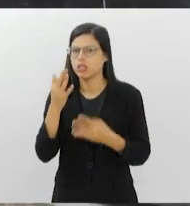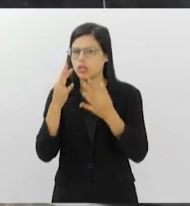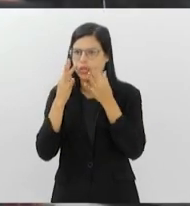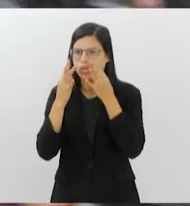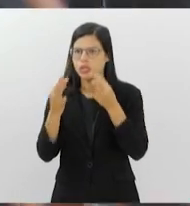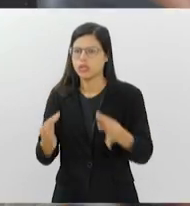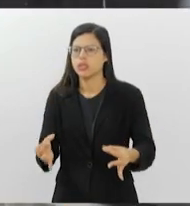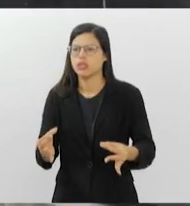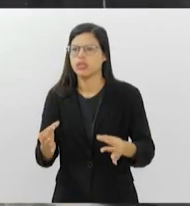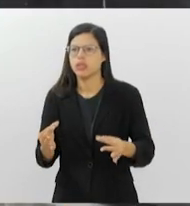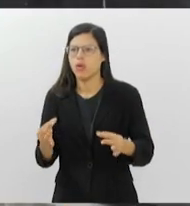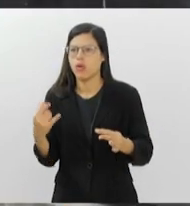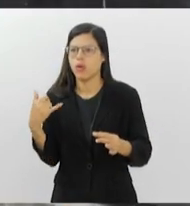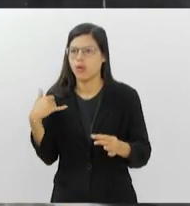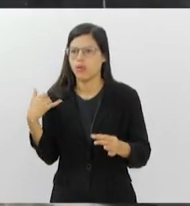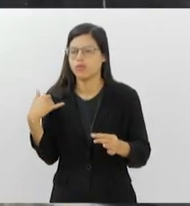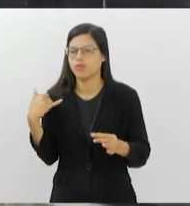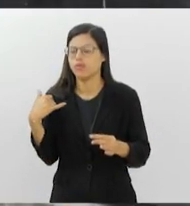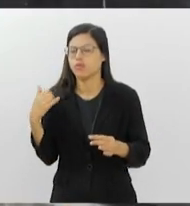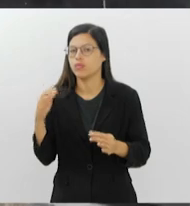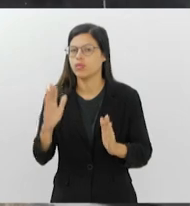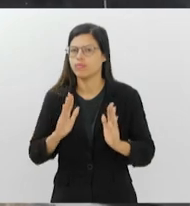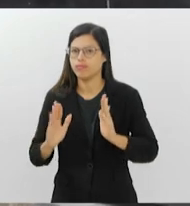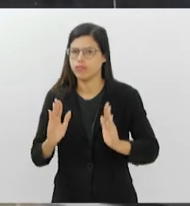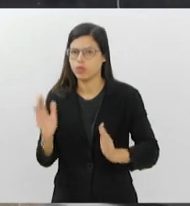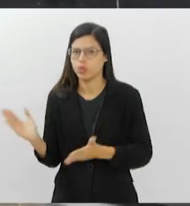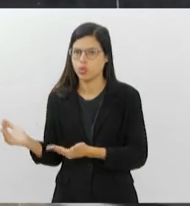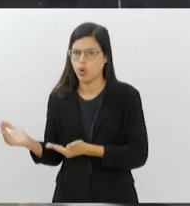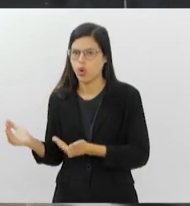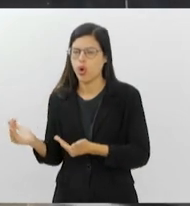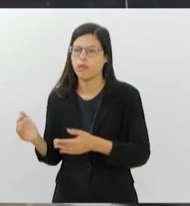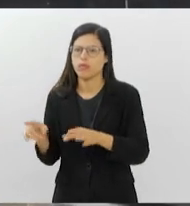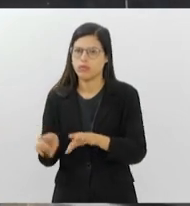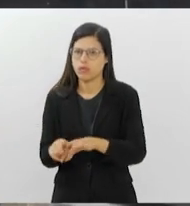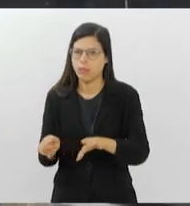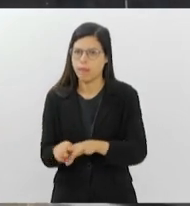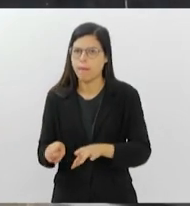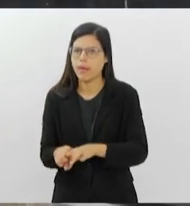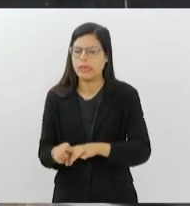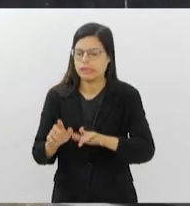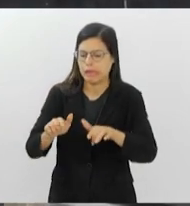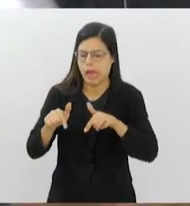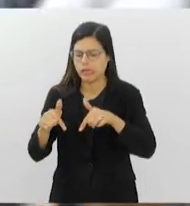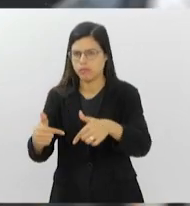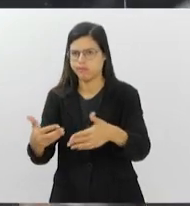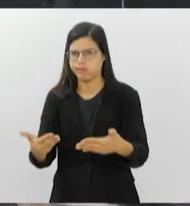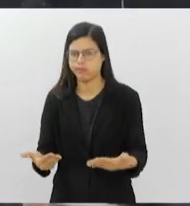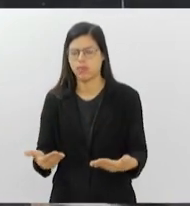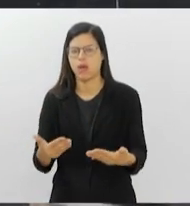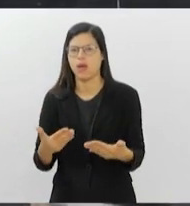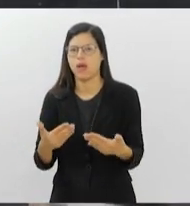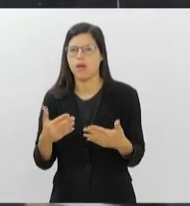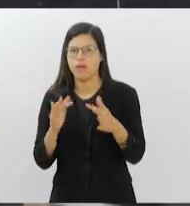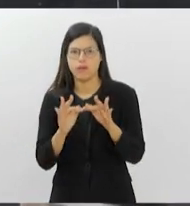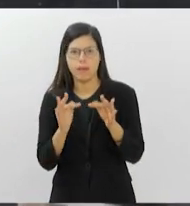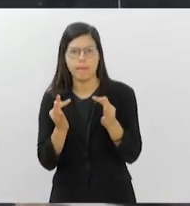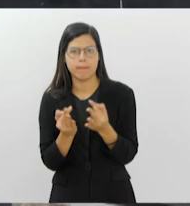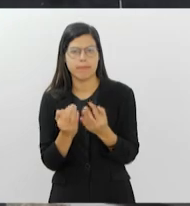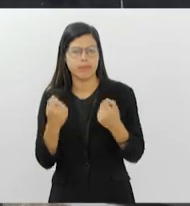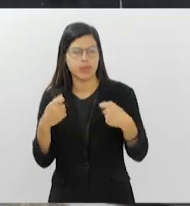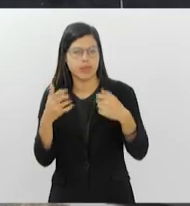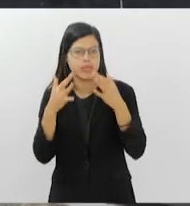mais jovem, é a impulsividade. Então, são sinais que são importantes, as famílias precisam estar atentas e